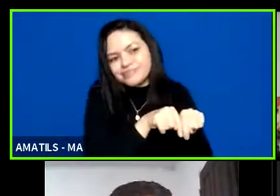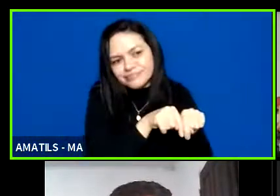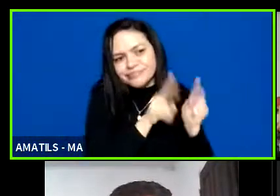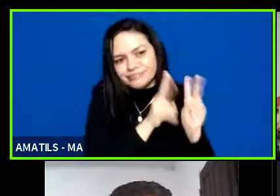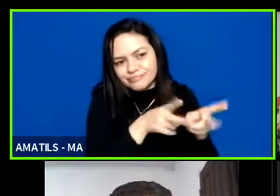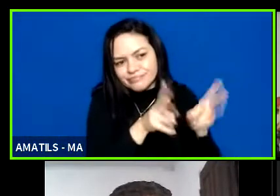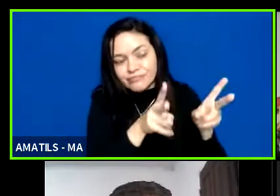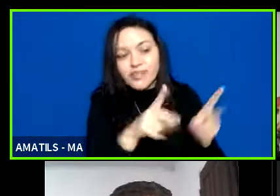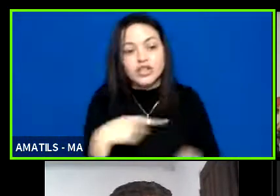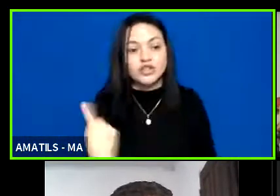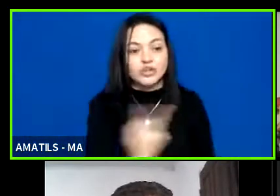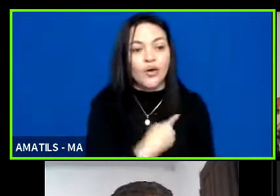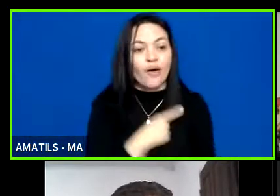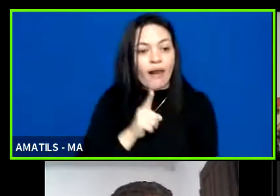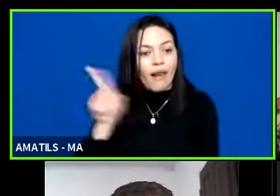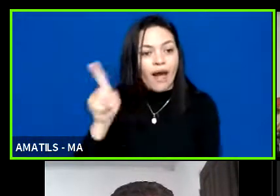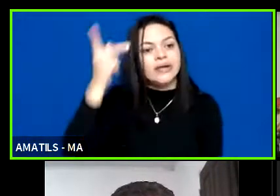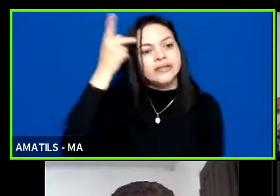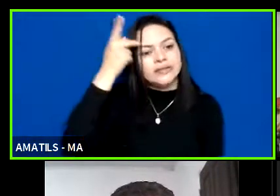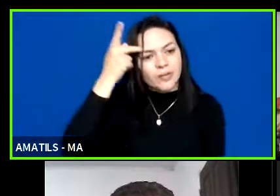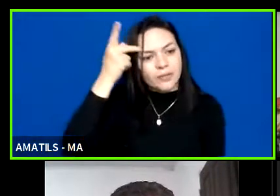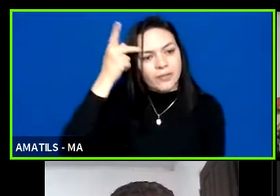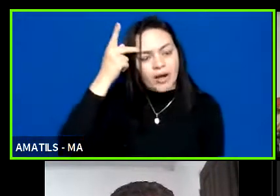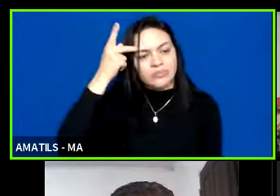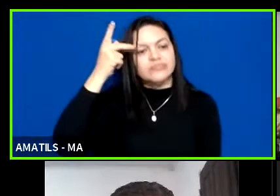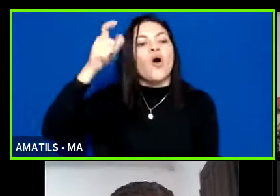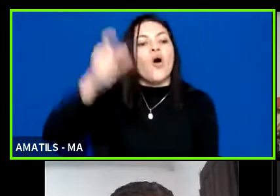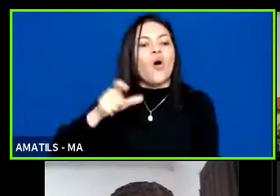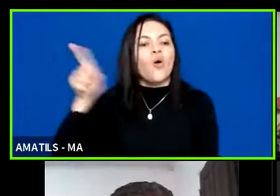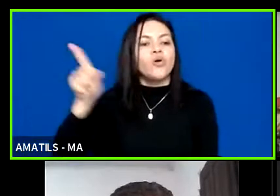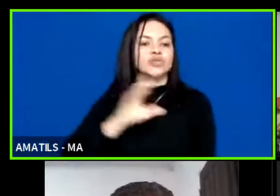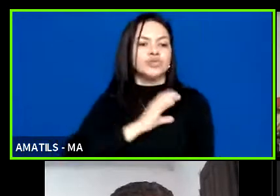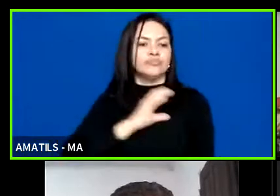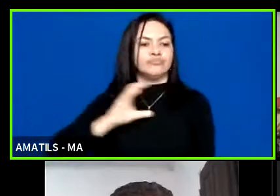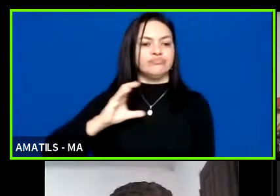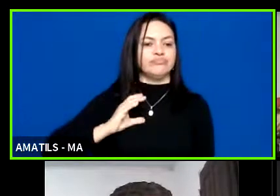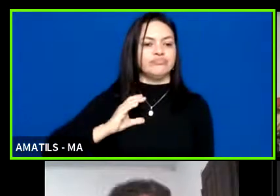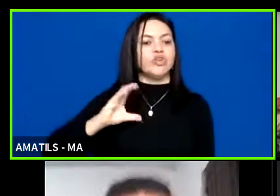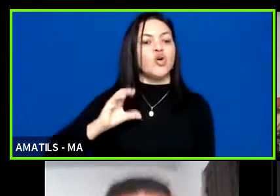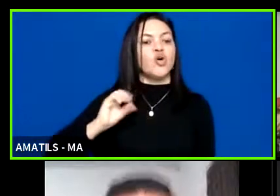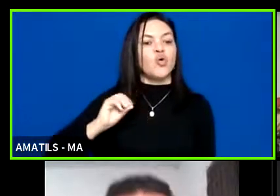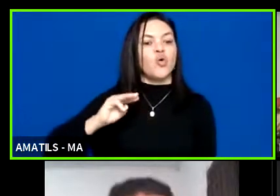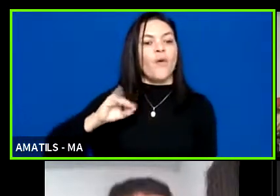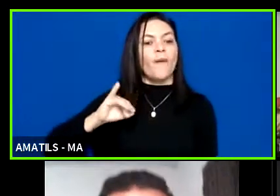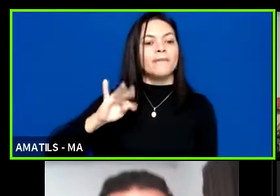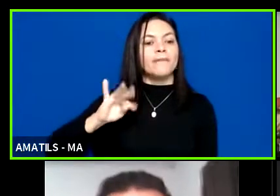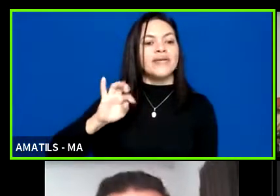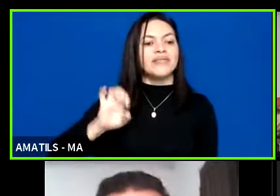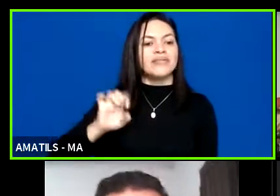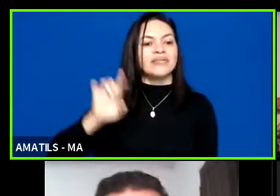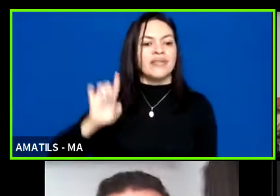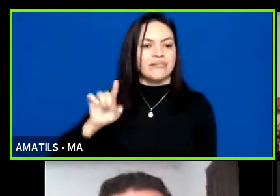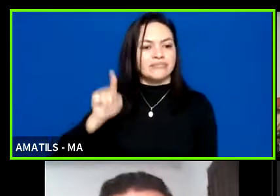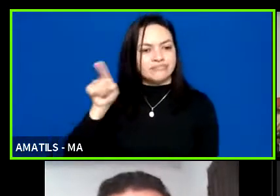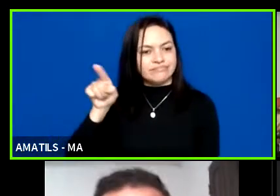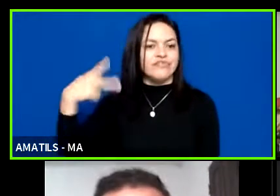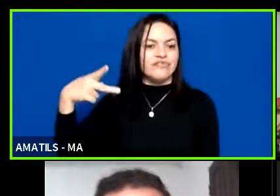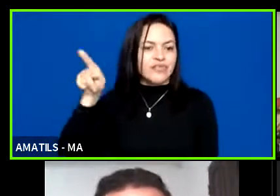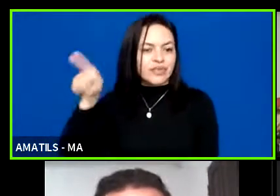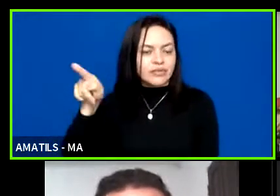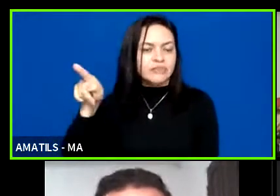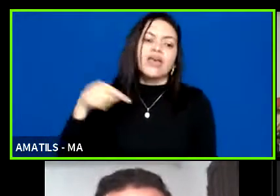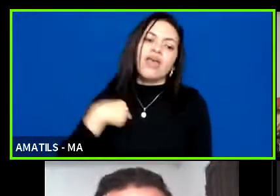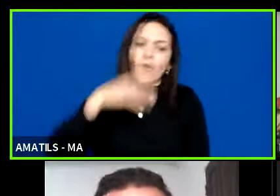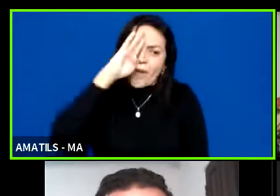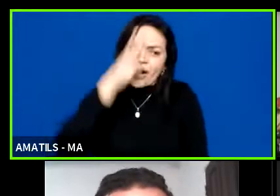Paralímpico, lá em São Paulo. É uma triste realidade que nós temos em todo o Brasil e eu acredito que aí no Maranhão seja